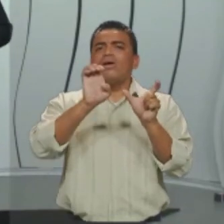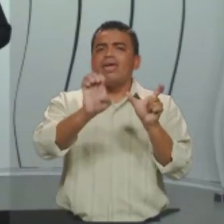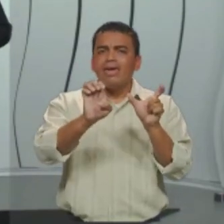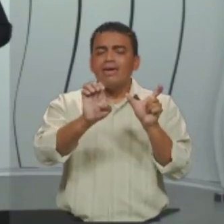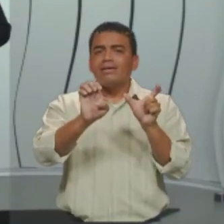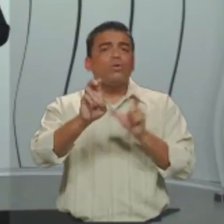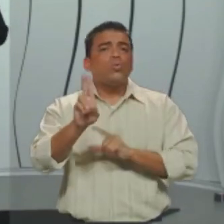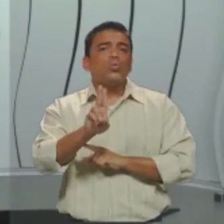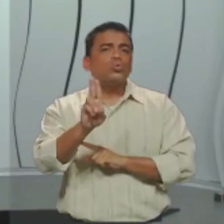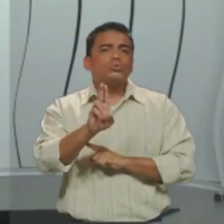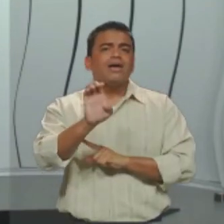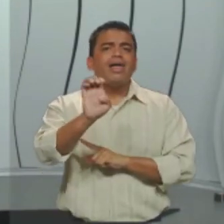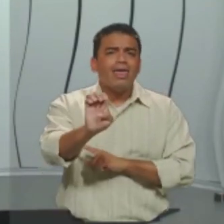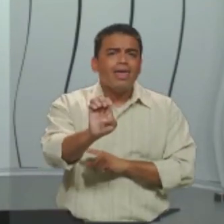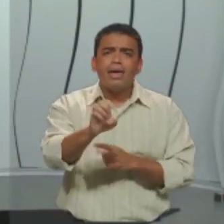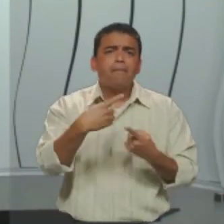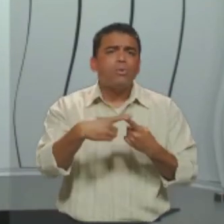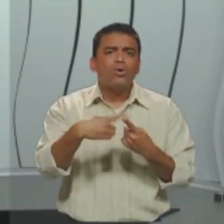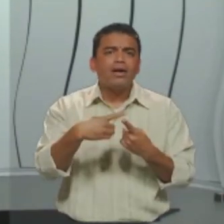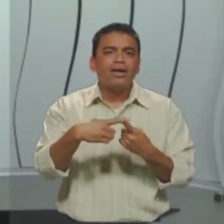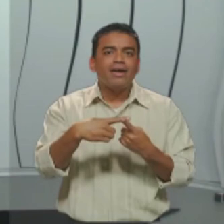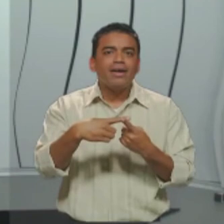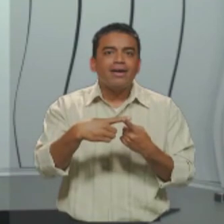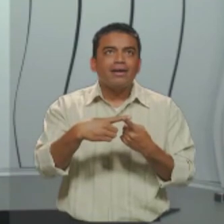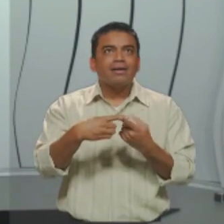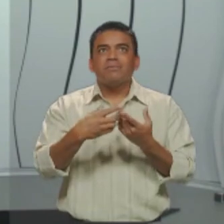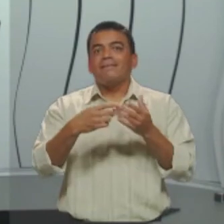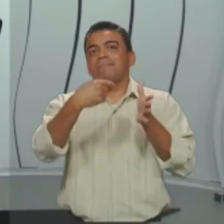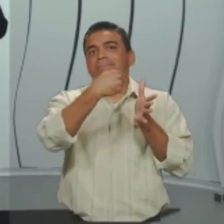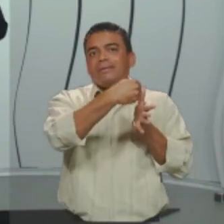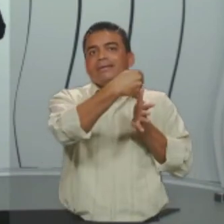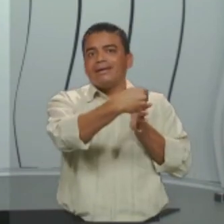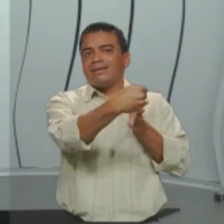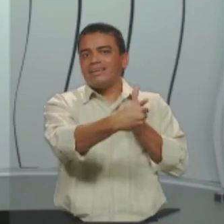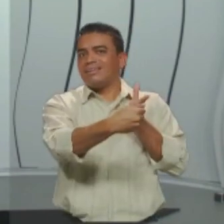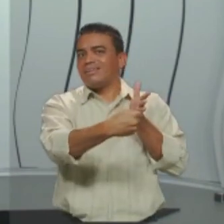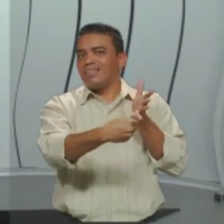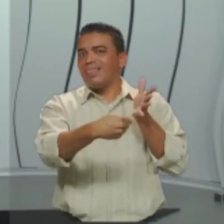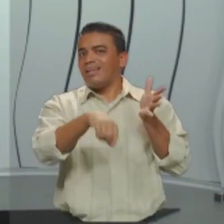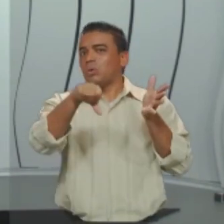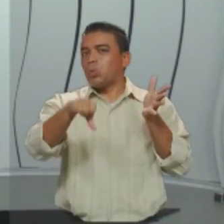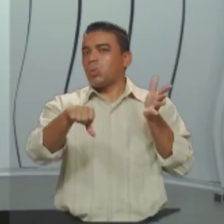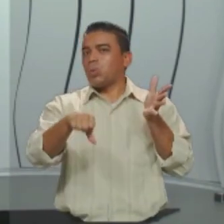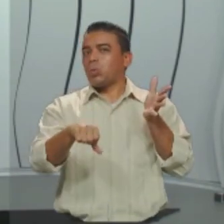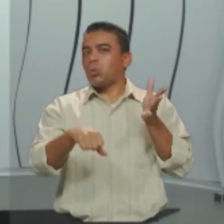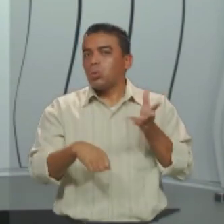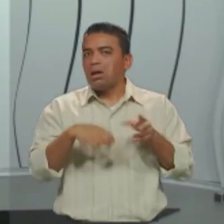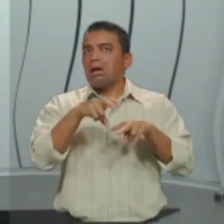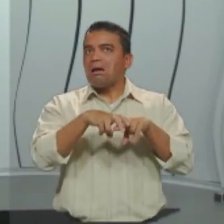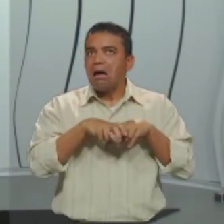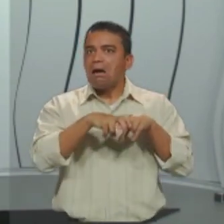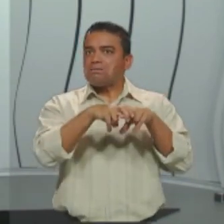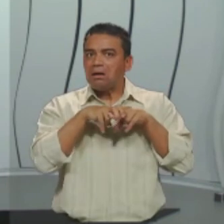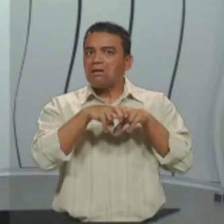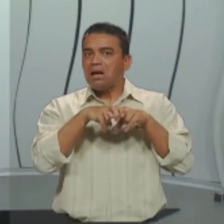o uso do E. Acúmulo de condições inadequadas. as causas pelas